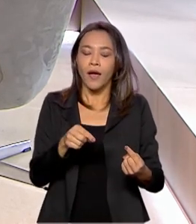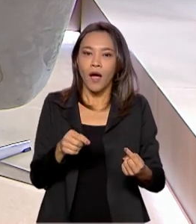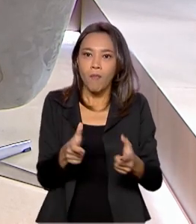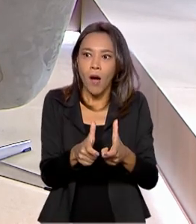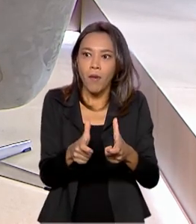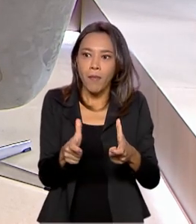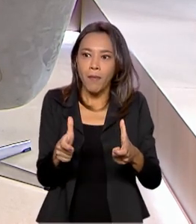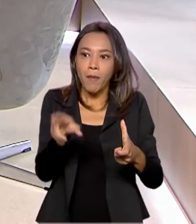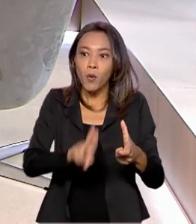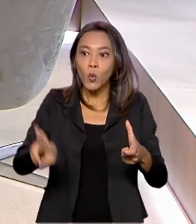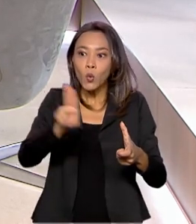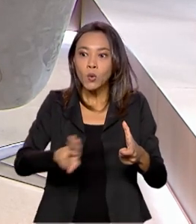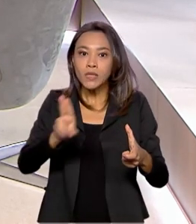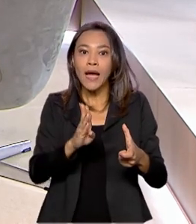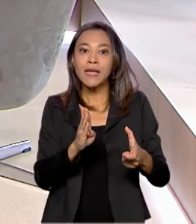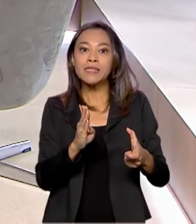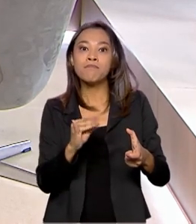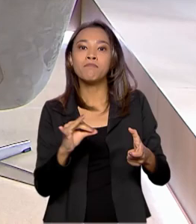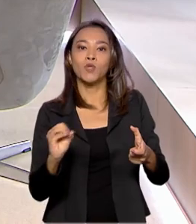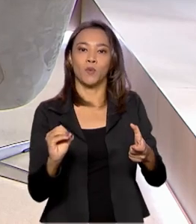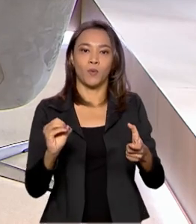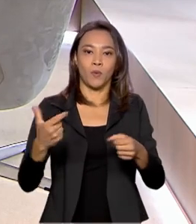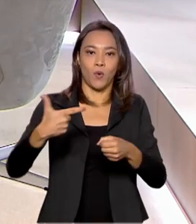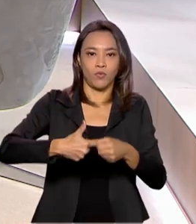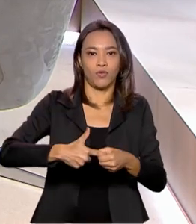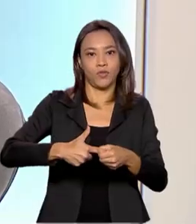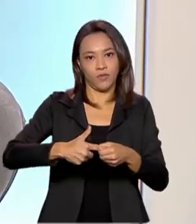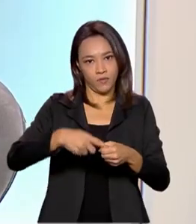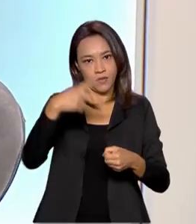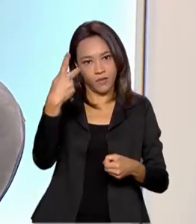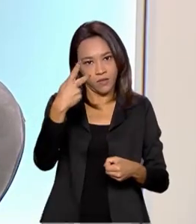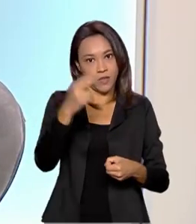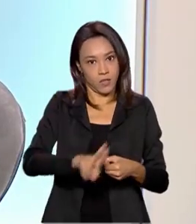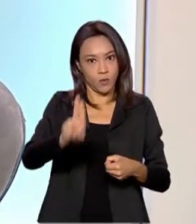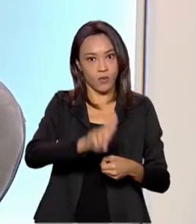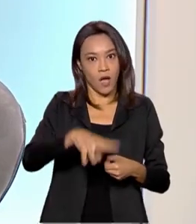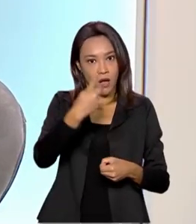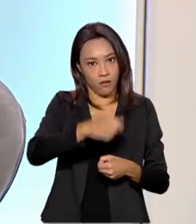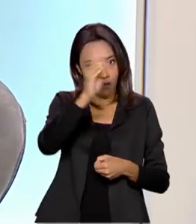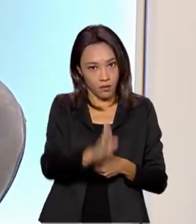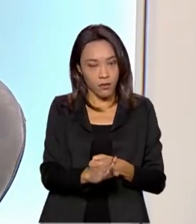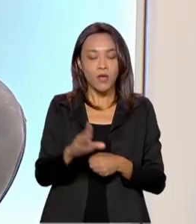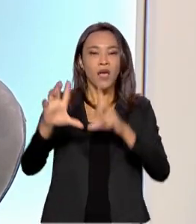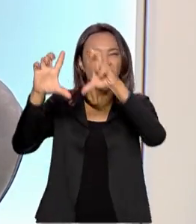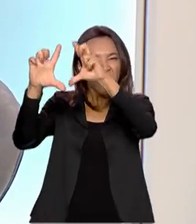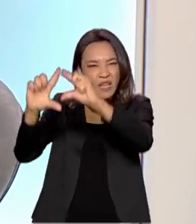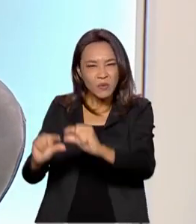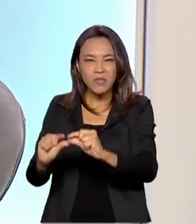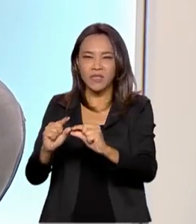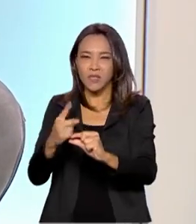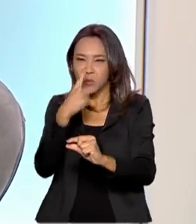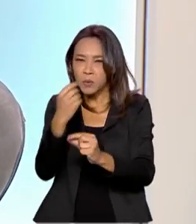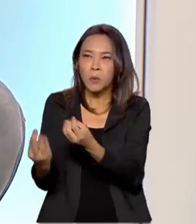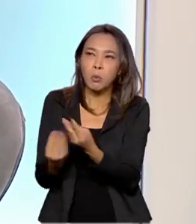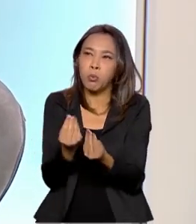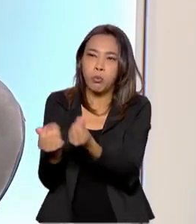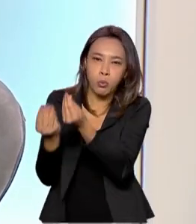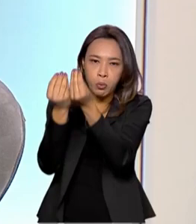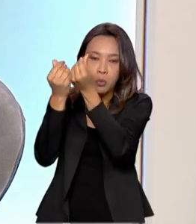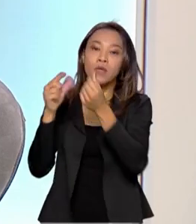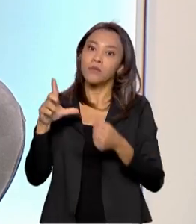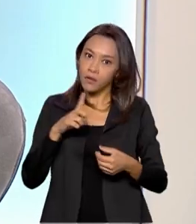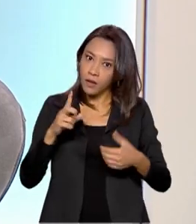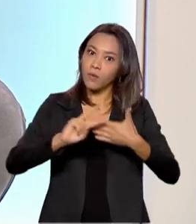uso dos biocombustíveis na matriz de transporte do Brasil, né? Descarbonizando a matriz de transporte. E isso tem alguns